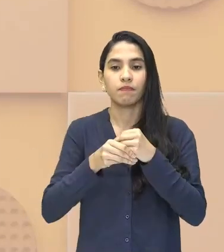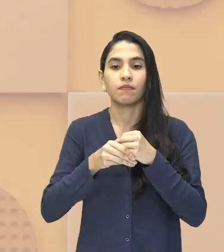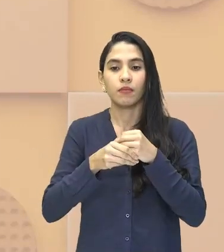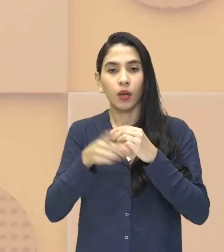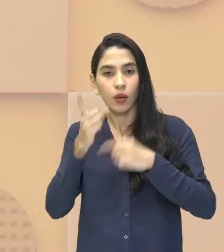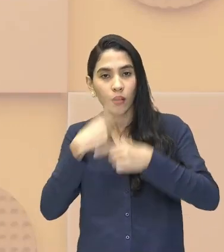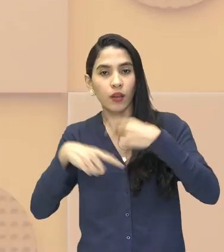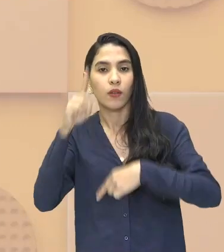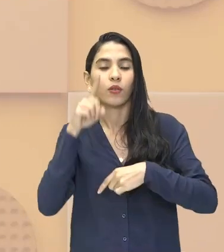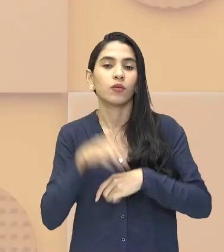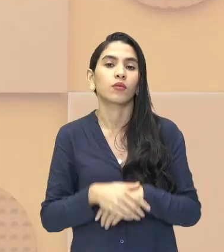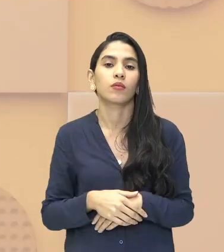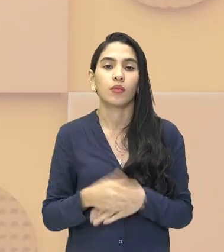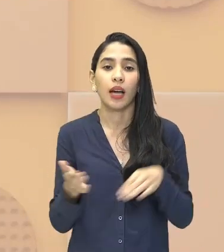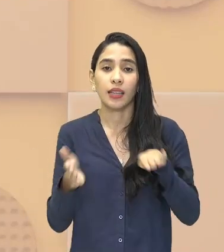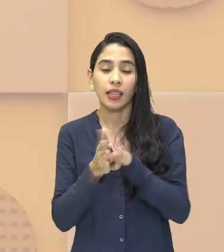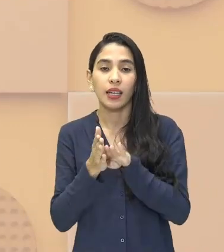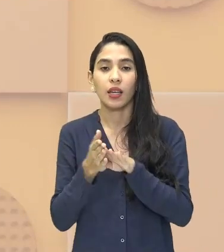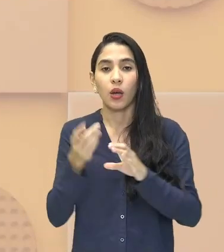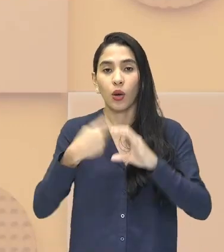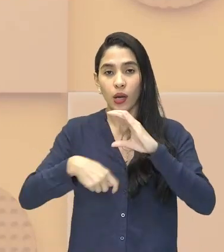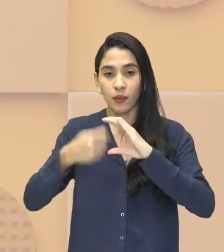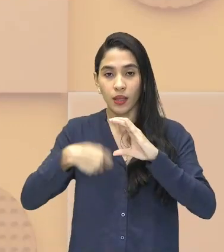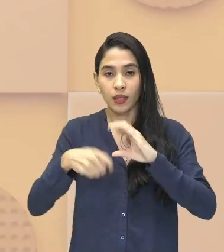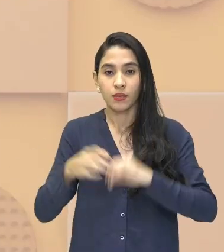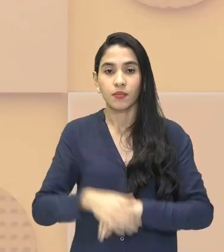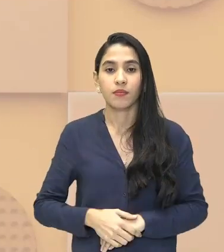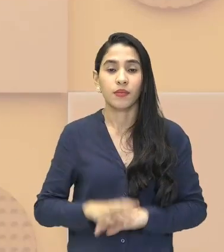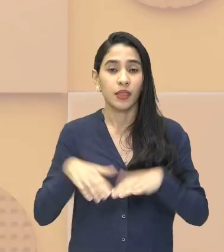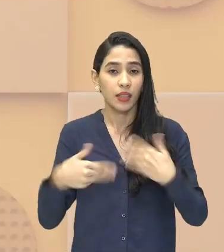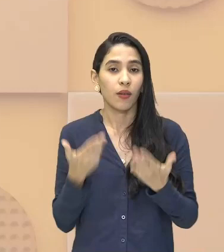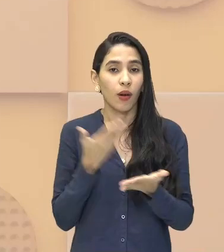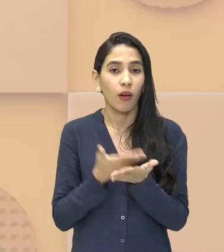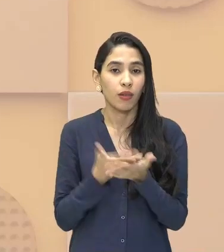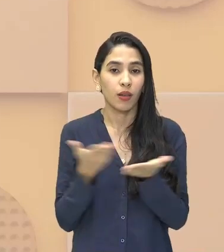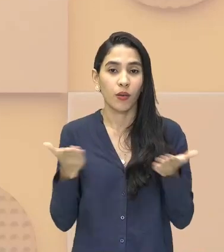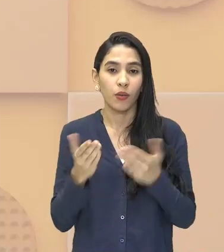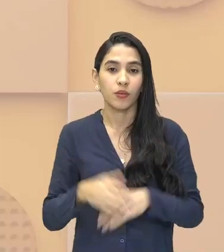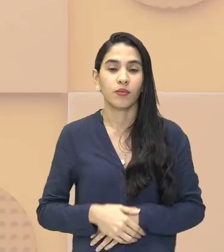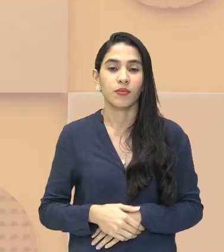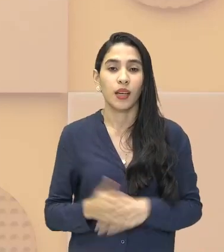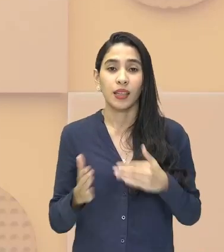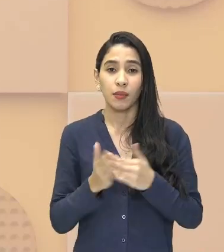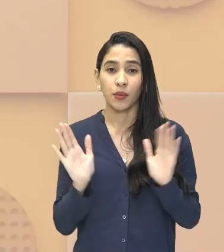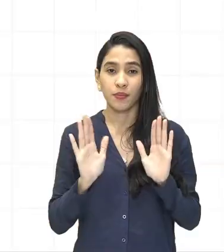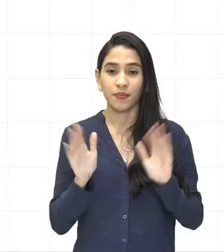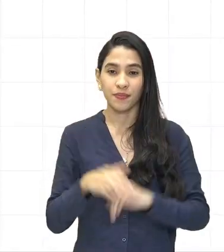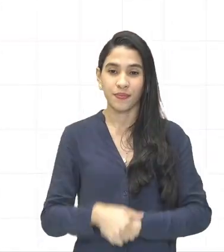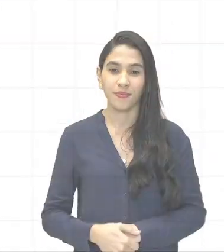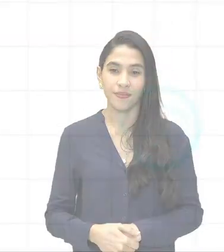se transformar no que nós conhecemos hoje como capitalismo. Então, esta foi a nossa aula e até a próxima.